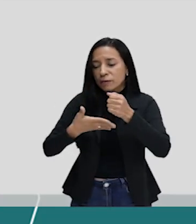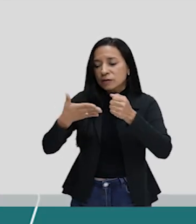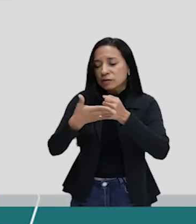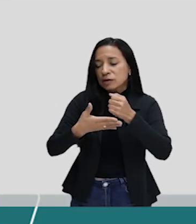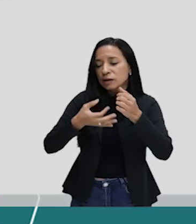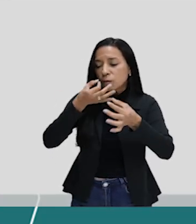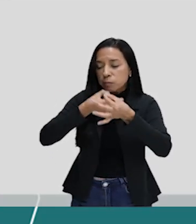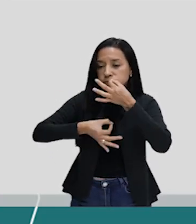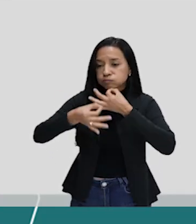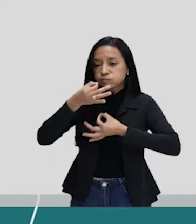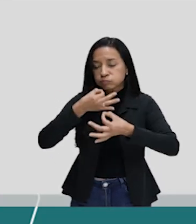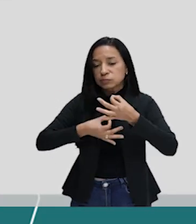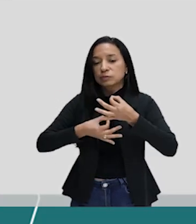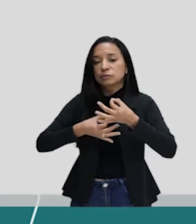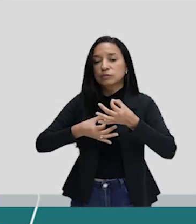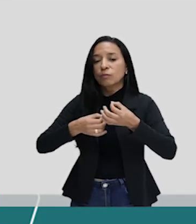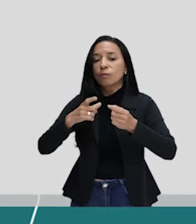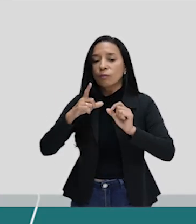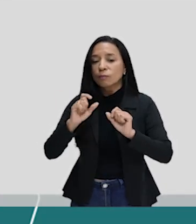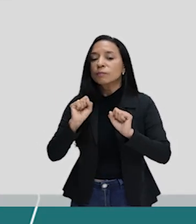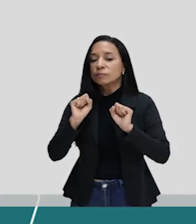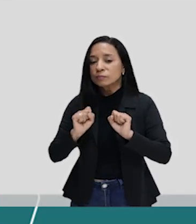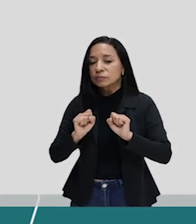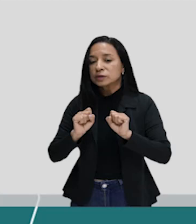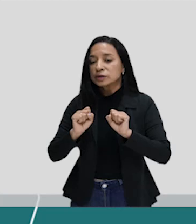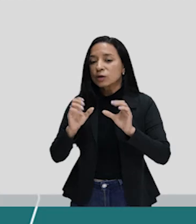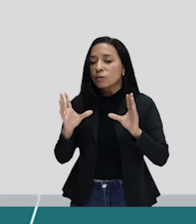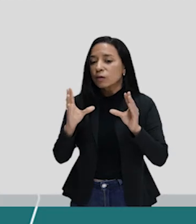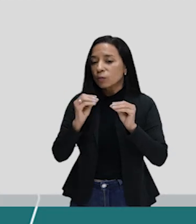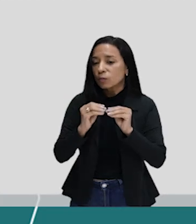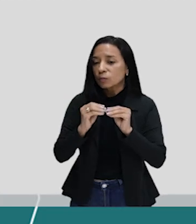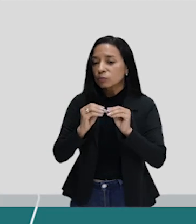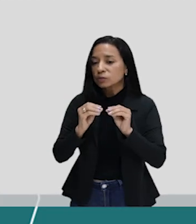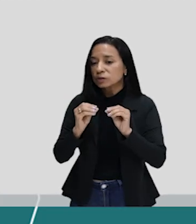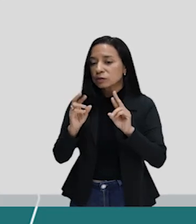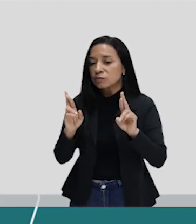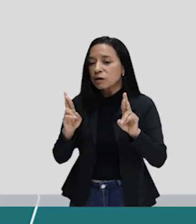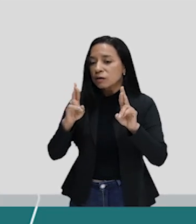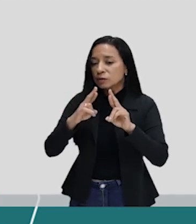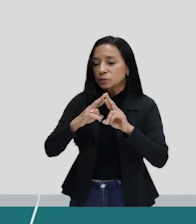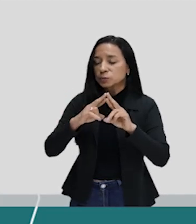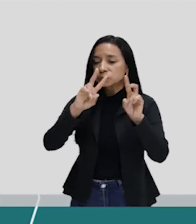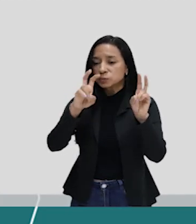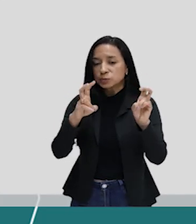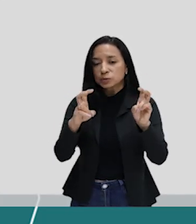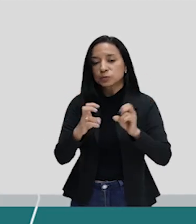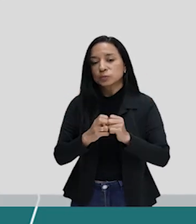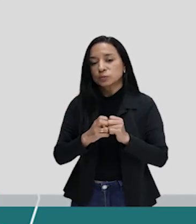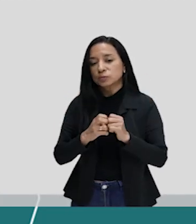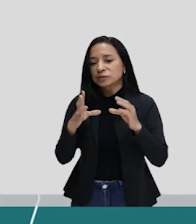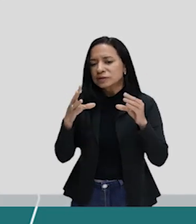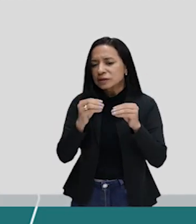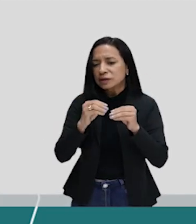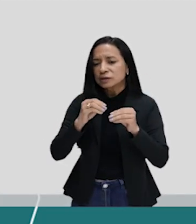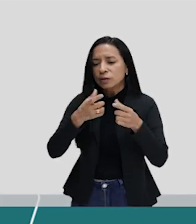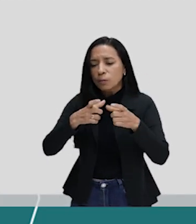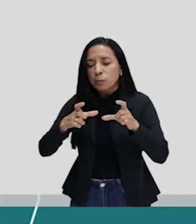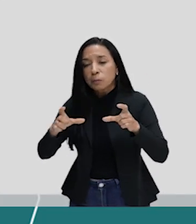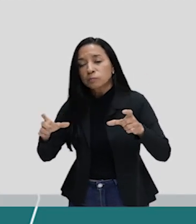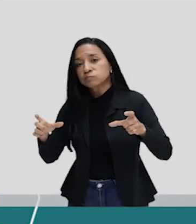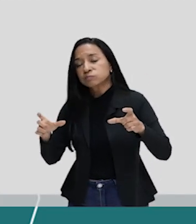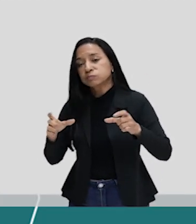que podem gerar uma conclusão a respeito de assunto de maneira propositiva ou sintética, na maioria das vezes. Aí, no caso, não existe uma